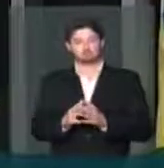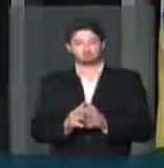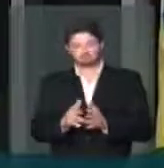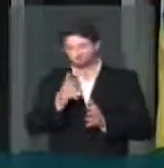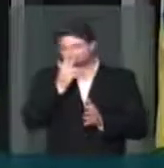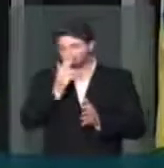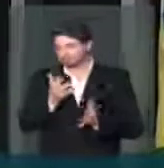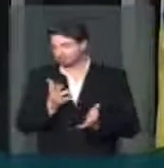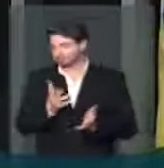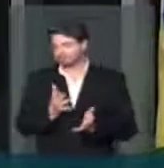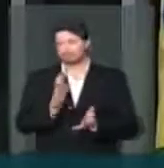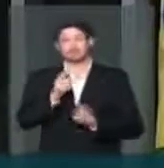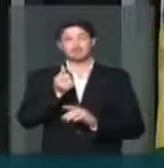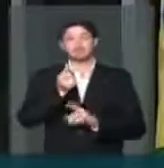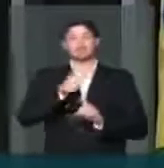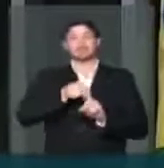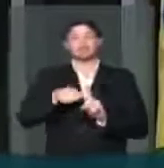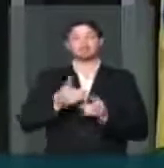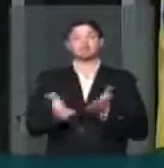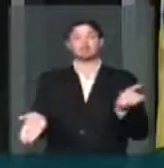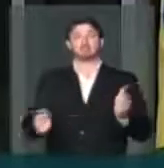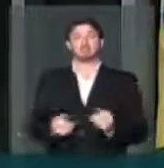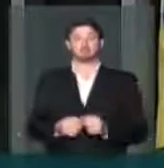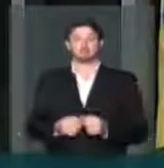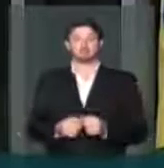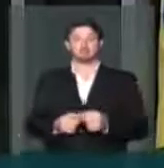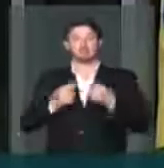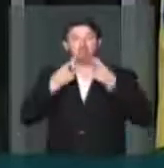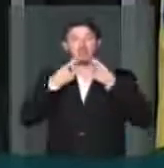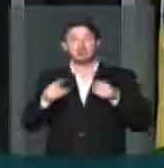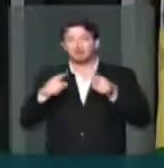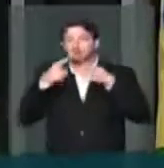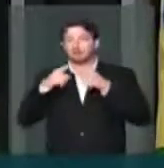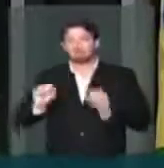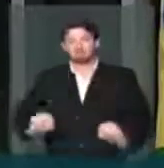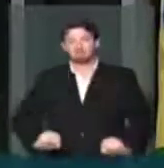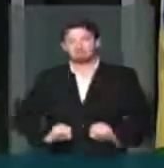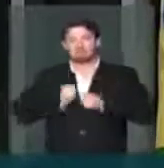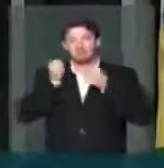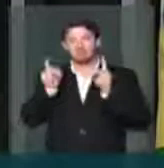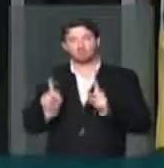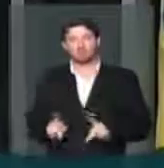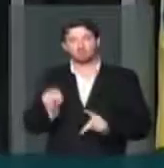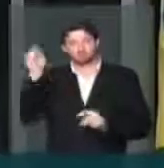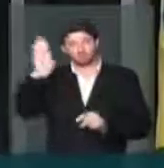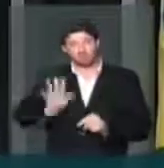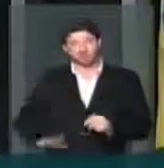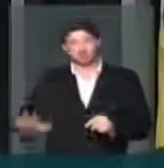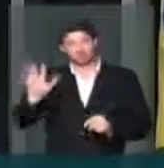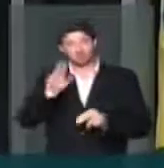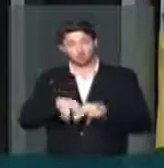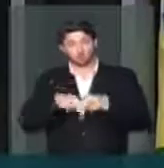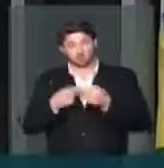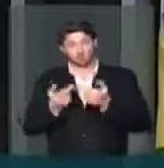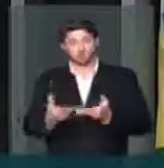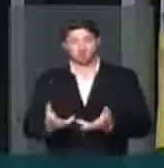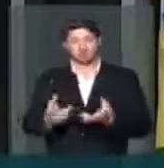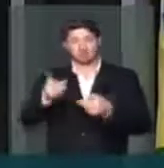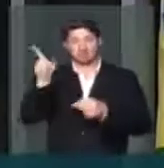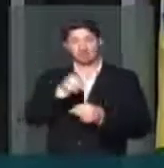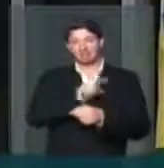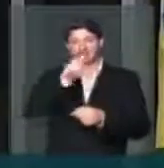Praticamente, já são seis meses perdidos. As reclamações e a indignação da população brasileira em relação ao